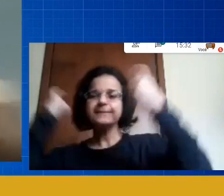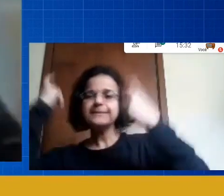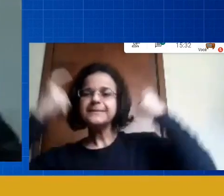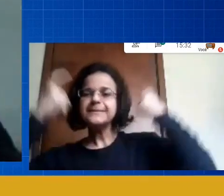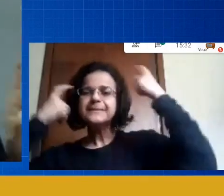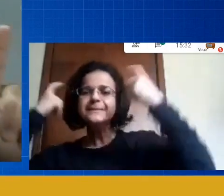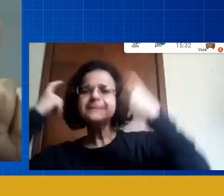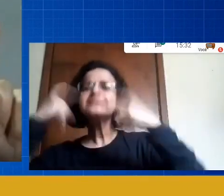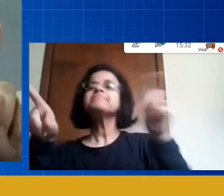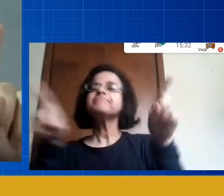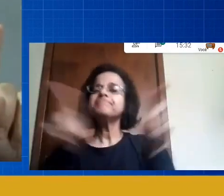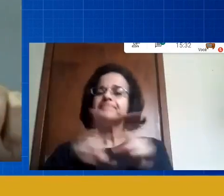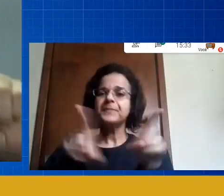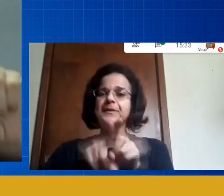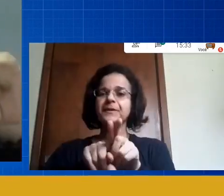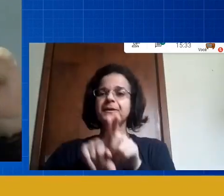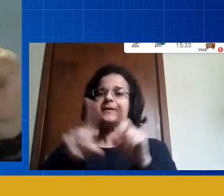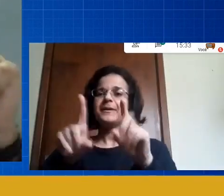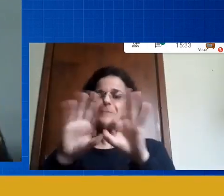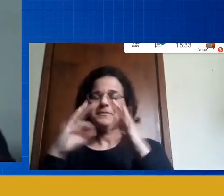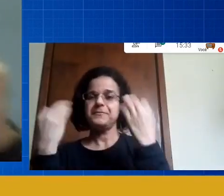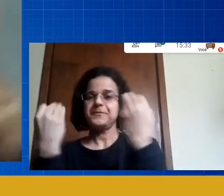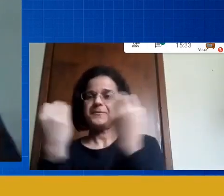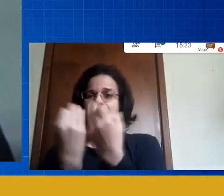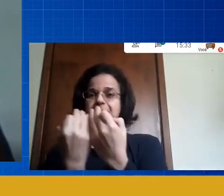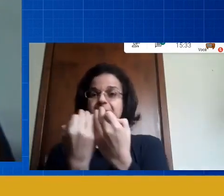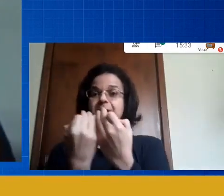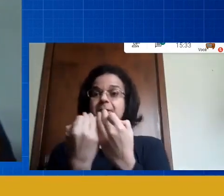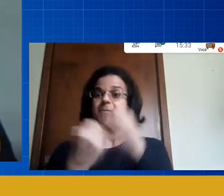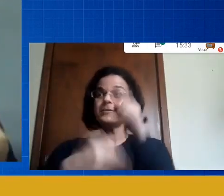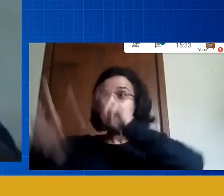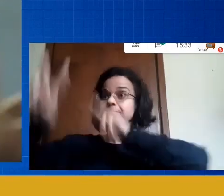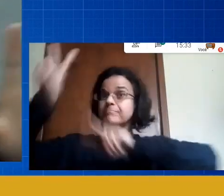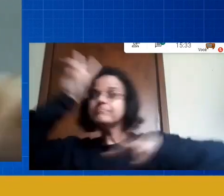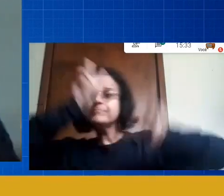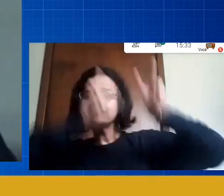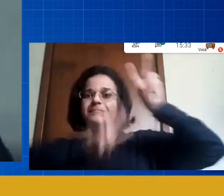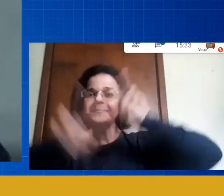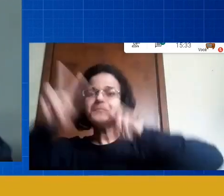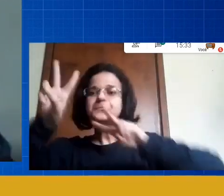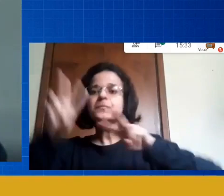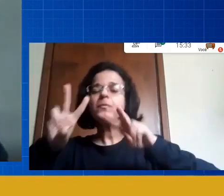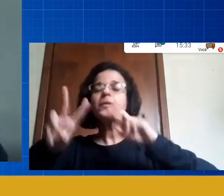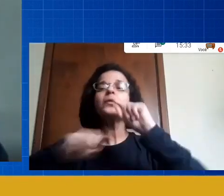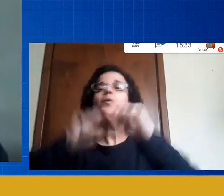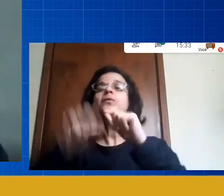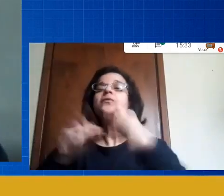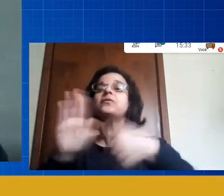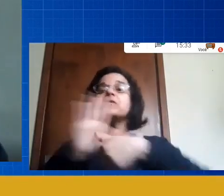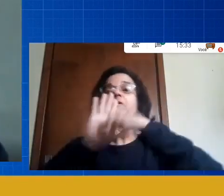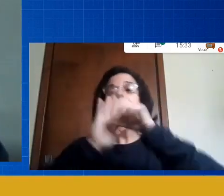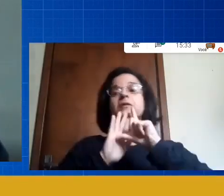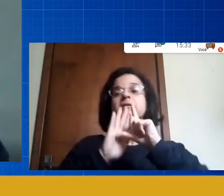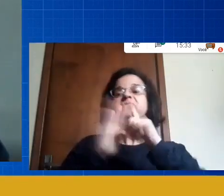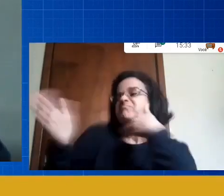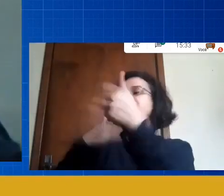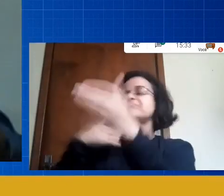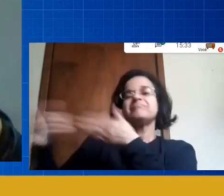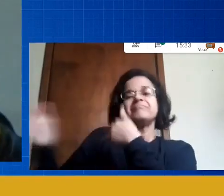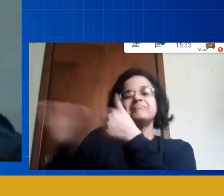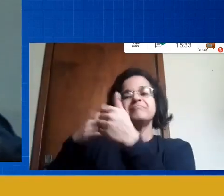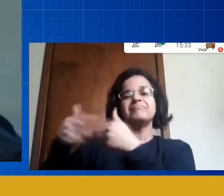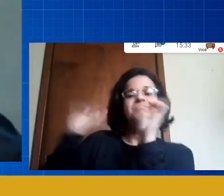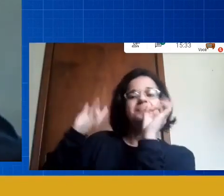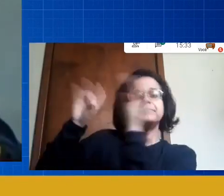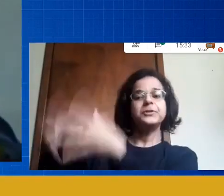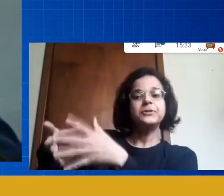um monte de famílias antenadas com situações que antes não estavam eu